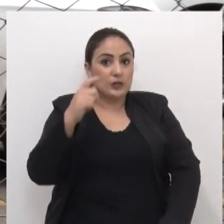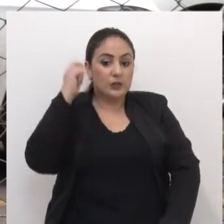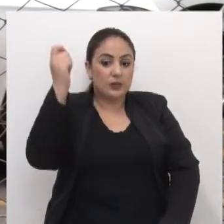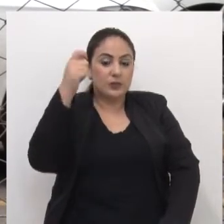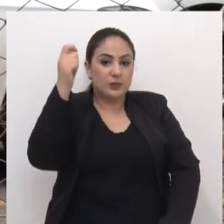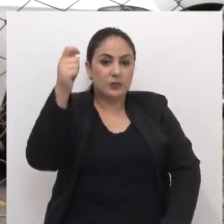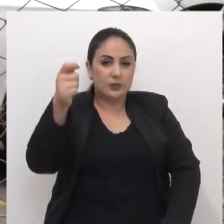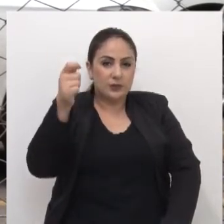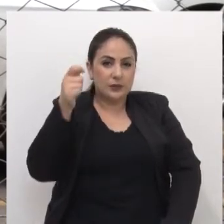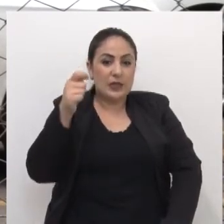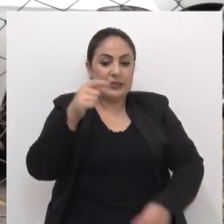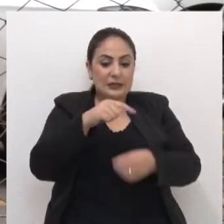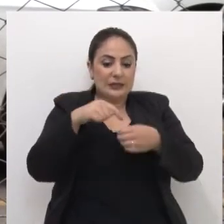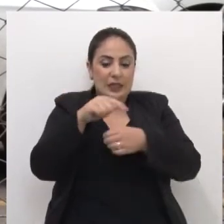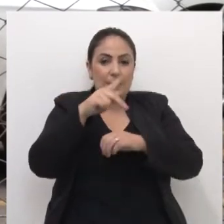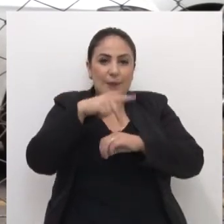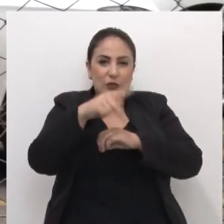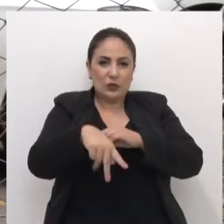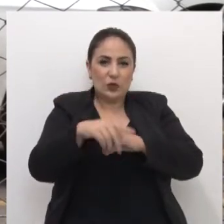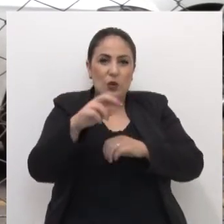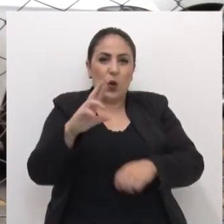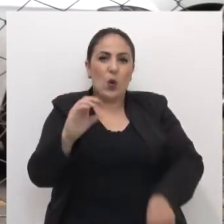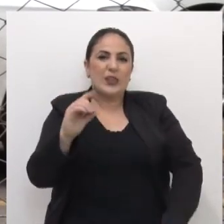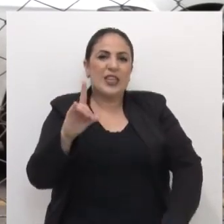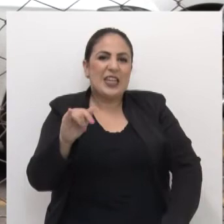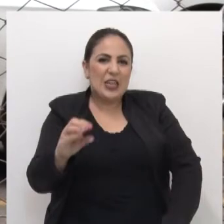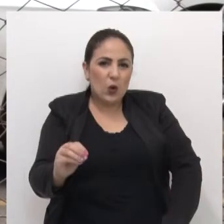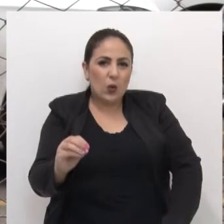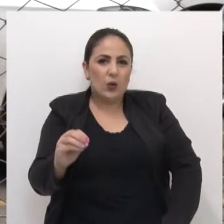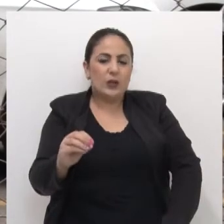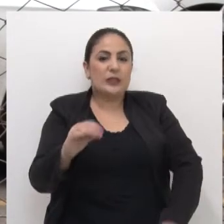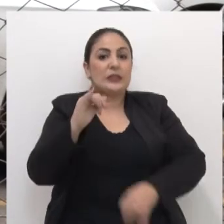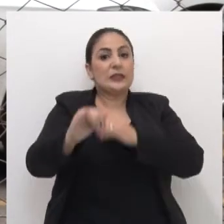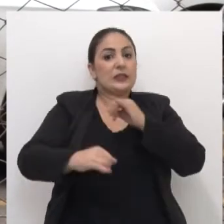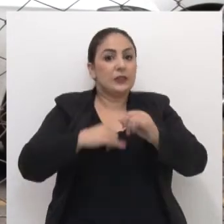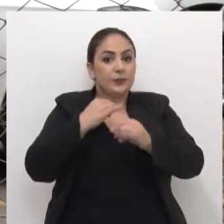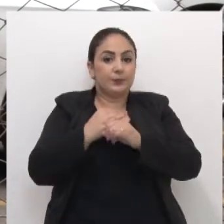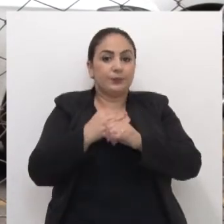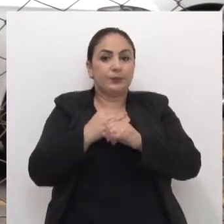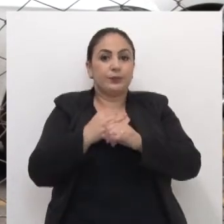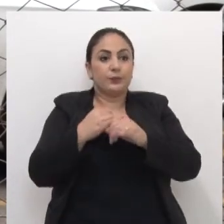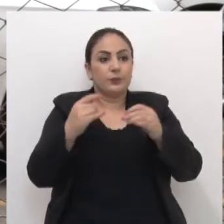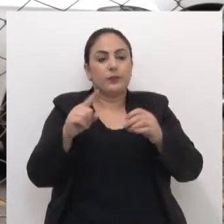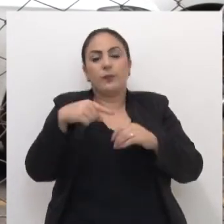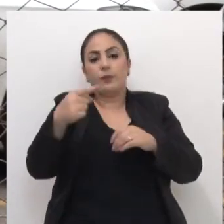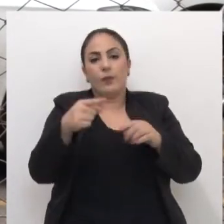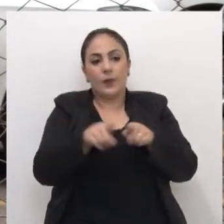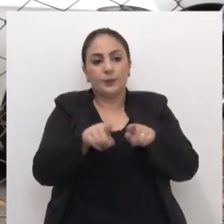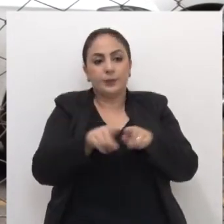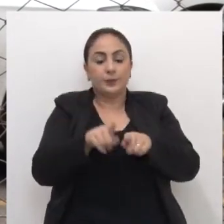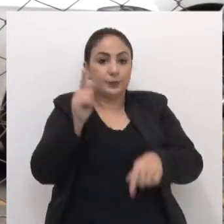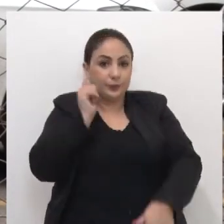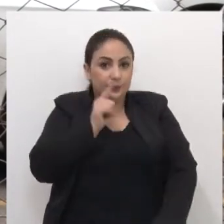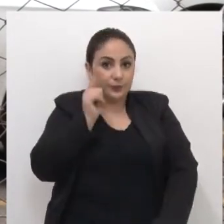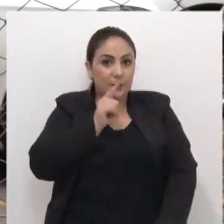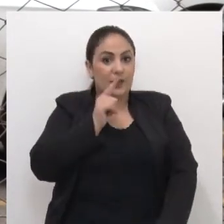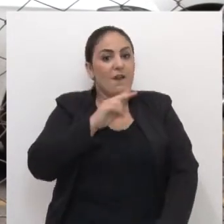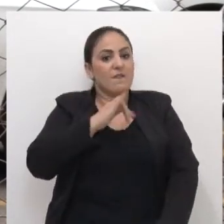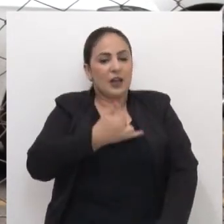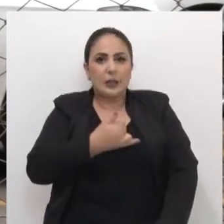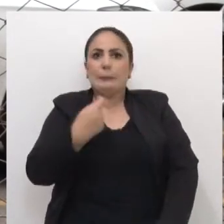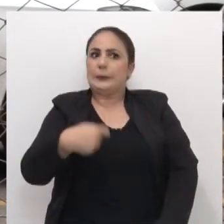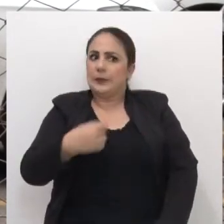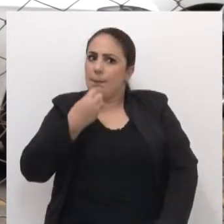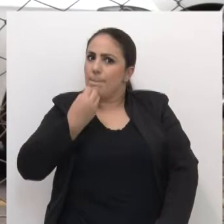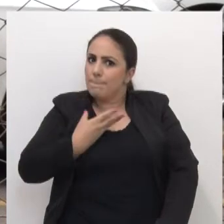cidade de Passo Fundo, né, que foi um rodeio da nossa cidade internacional, né, e outro também, pra ganhar em vacaria,